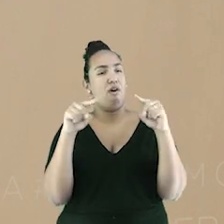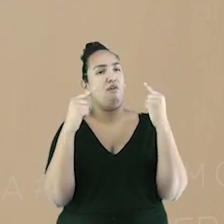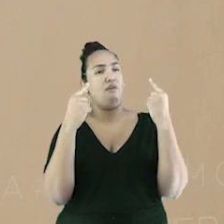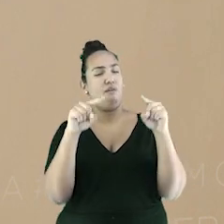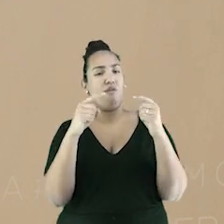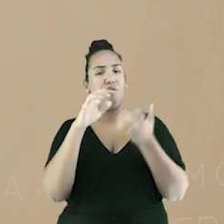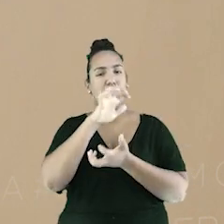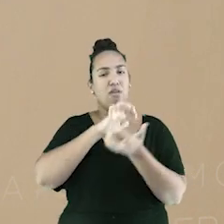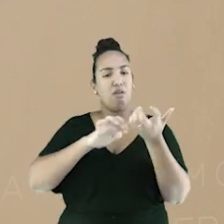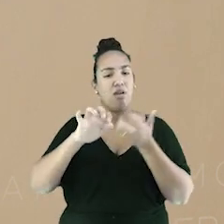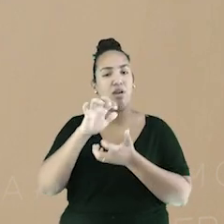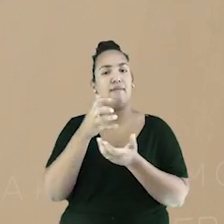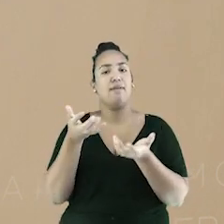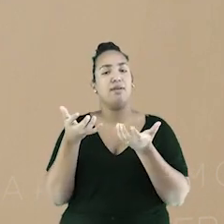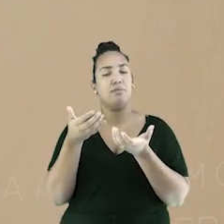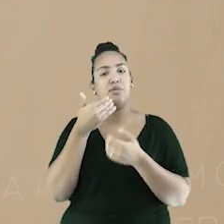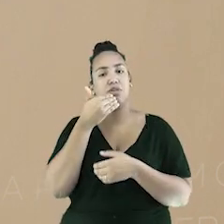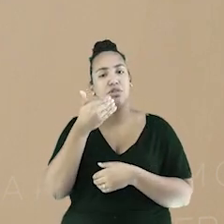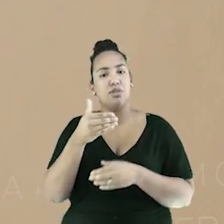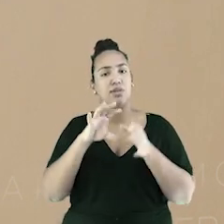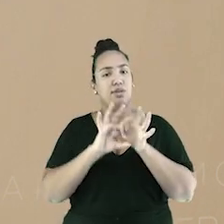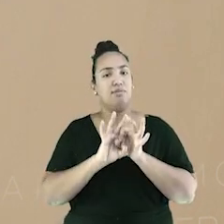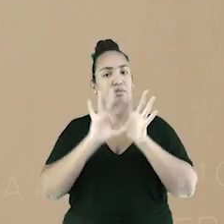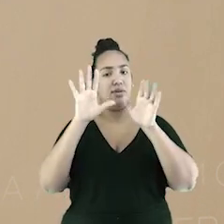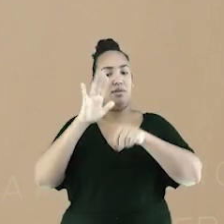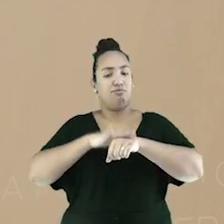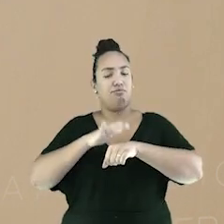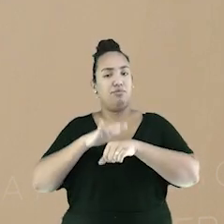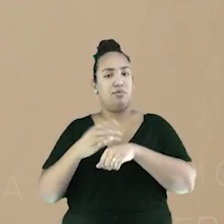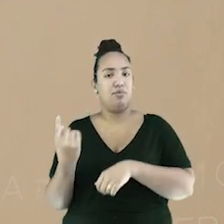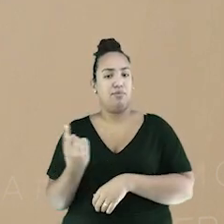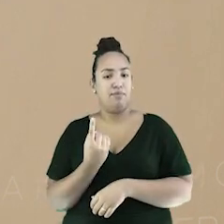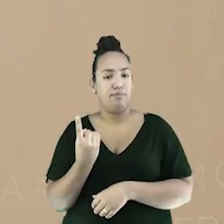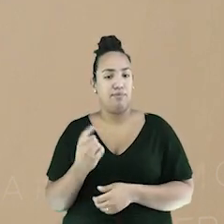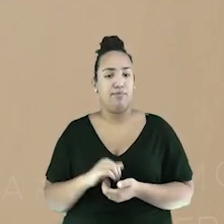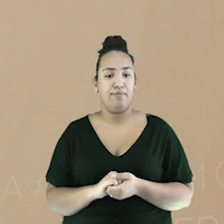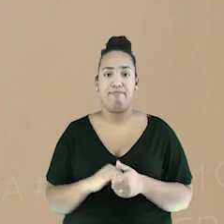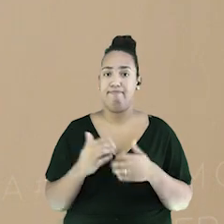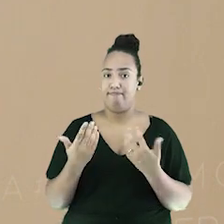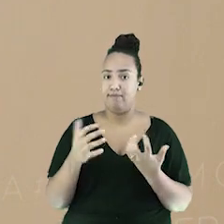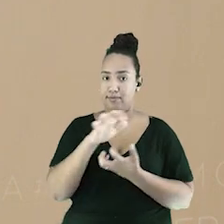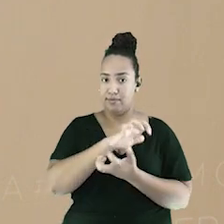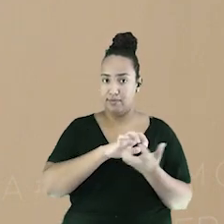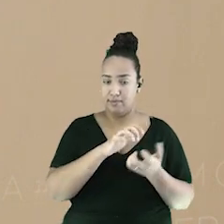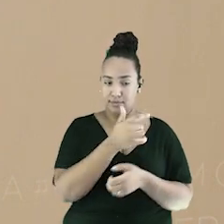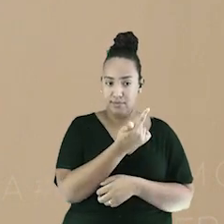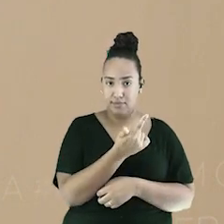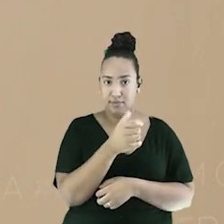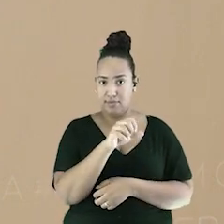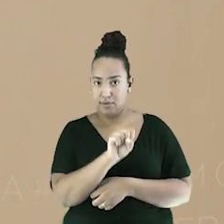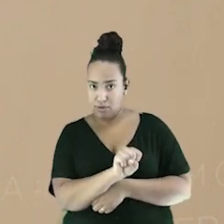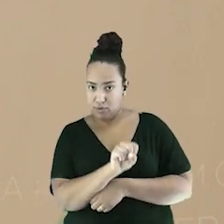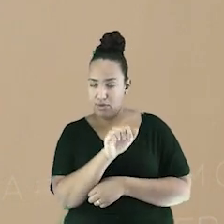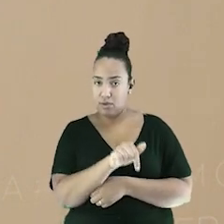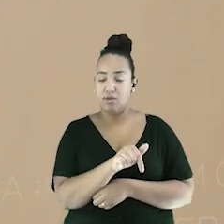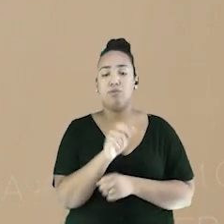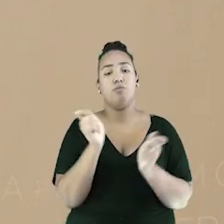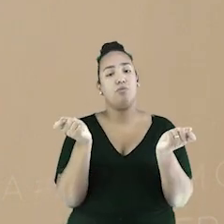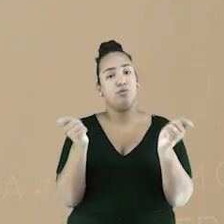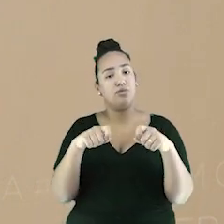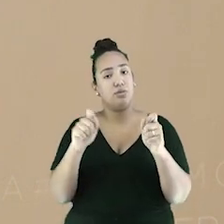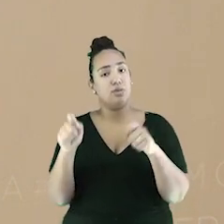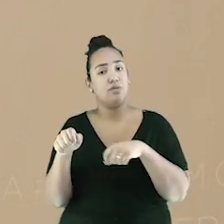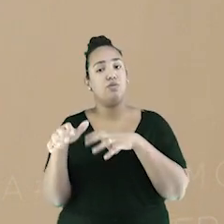reivindicando liberdade e autonomia dos sindicatos. Após a greve de 1978, tornaram-se possíveis outras